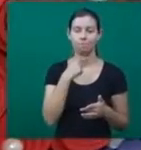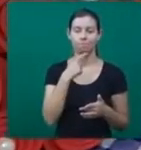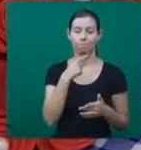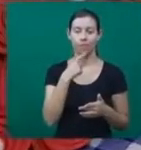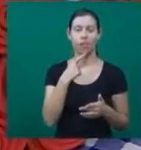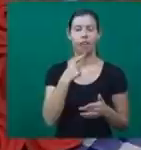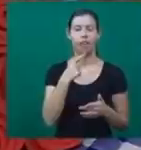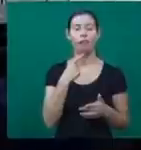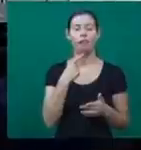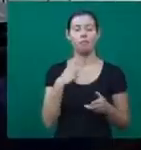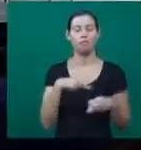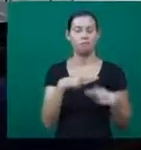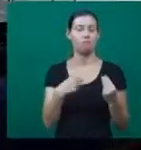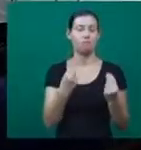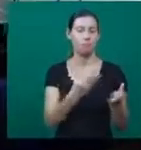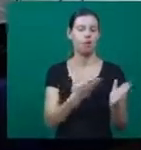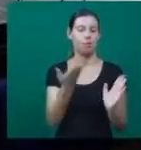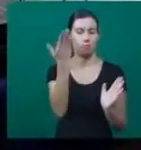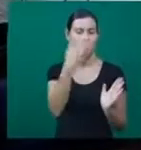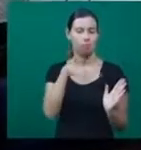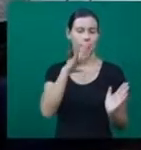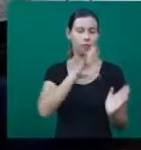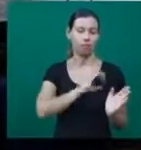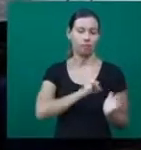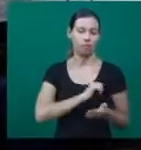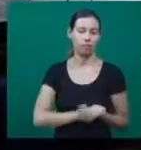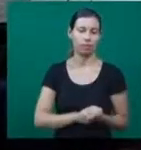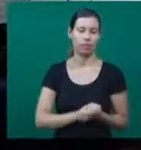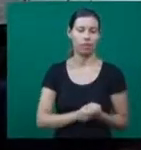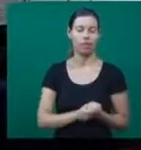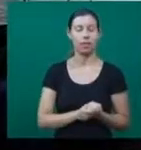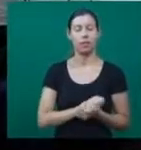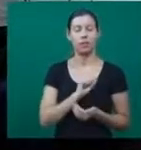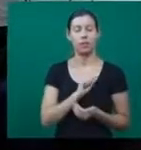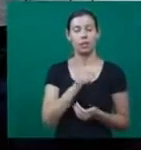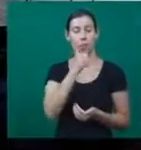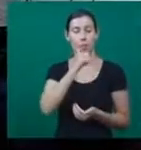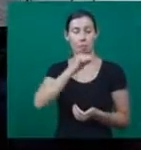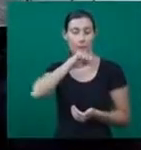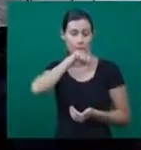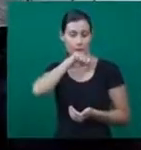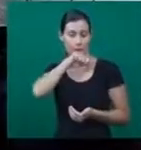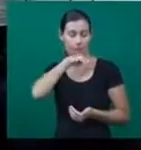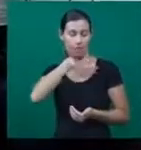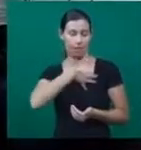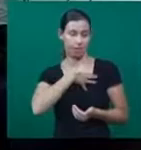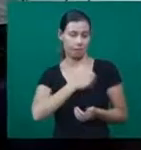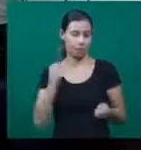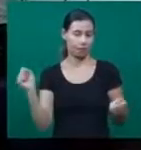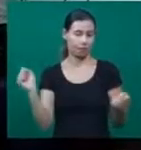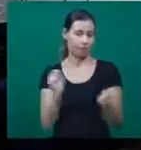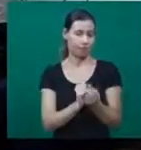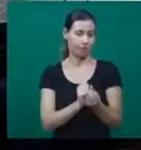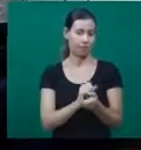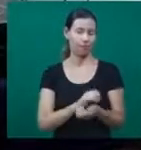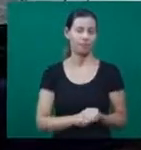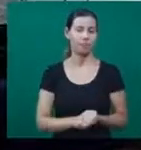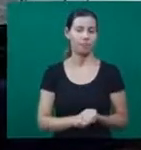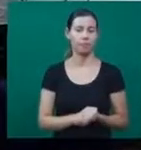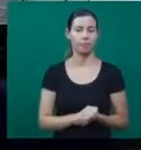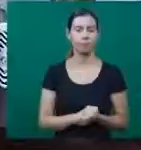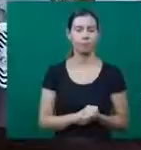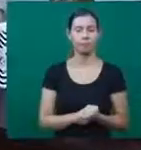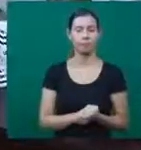vezes de palavras. Por aqui, essa é a rotina. Tal mãe, tal filha. Amor e trabalho que passa de geração para